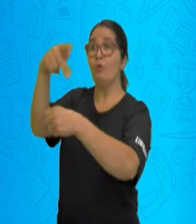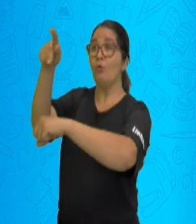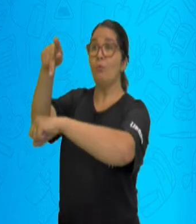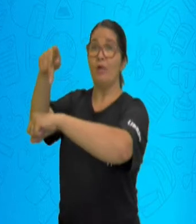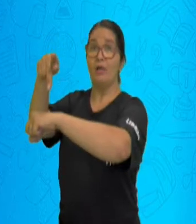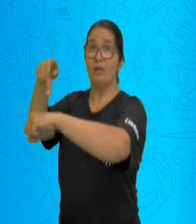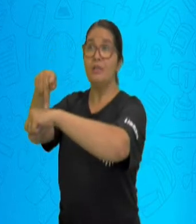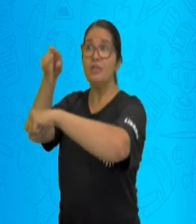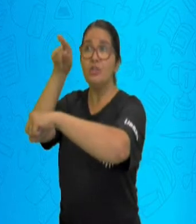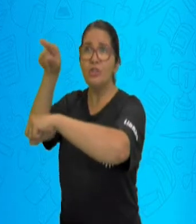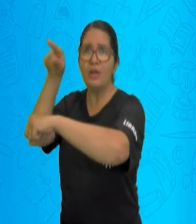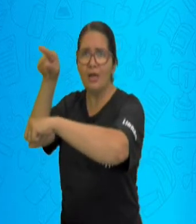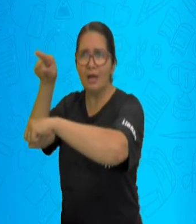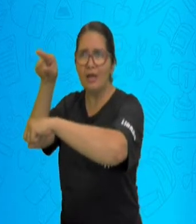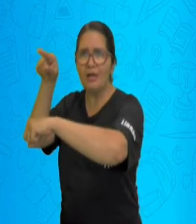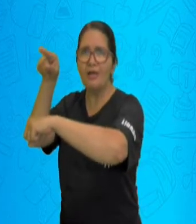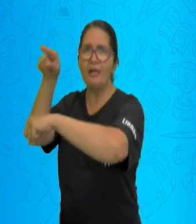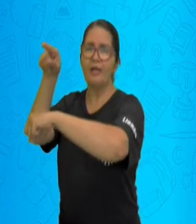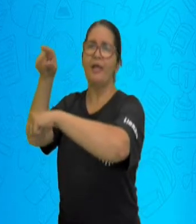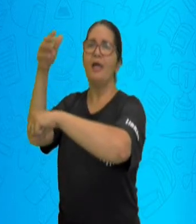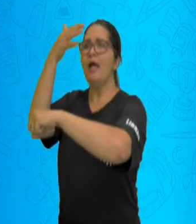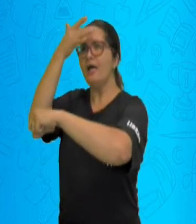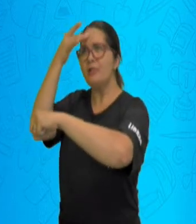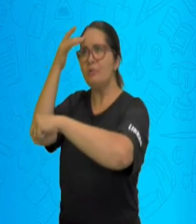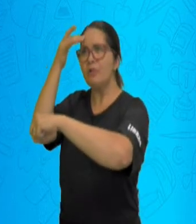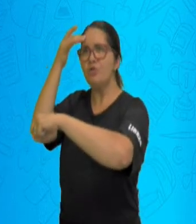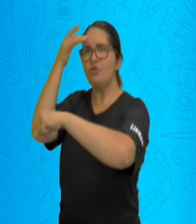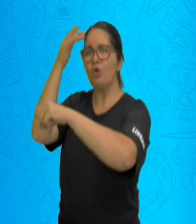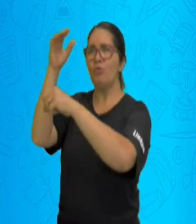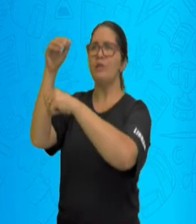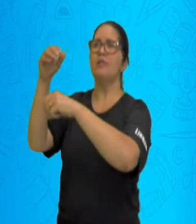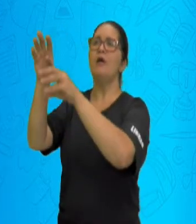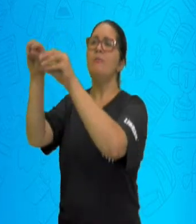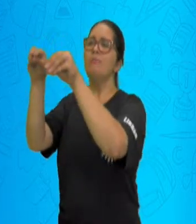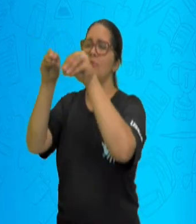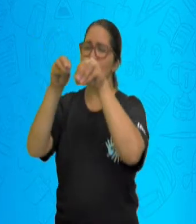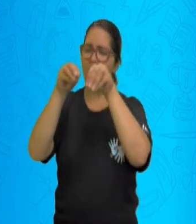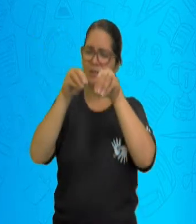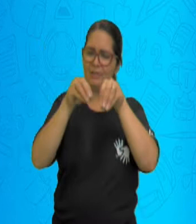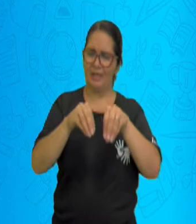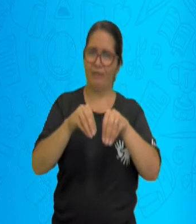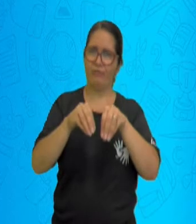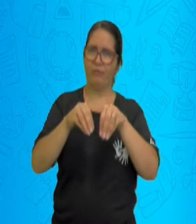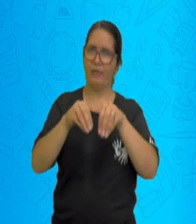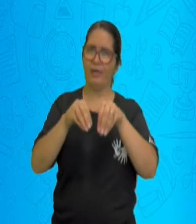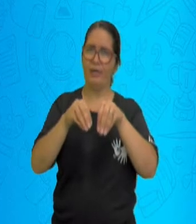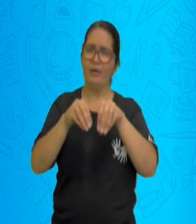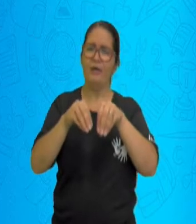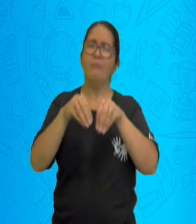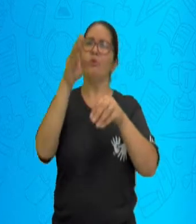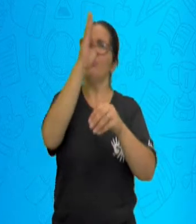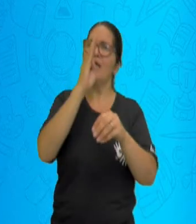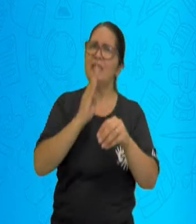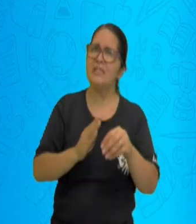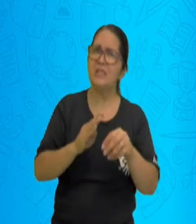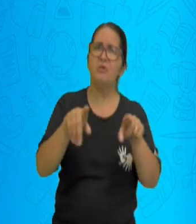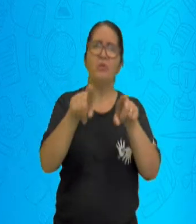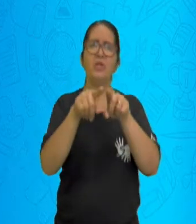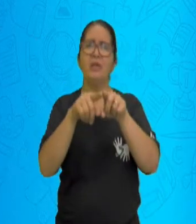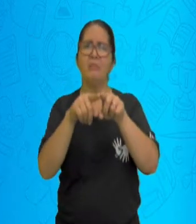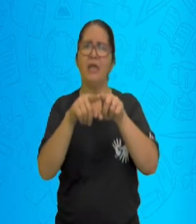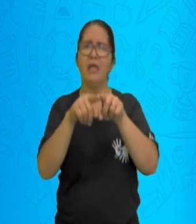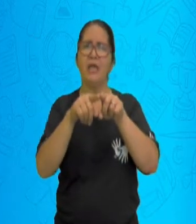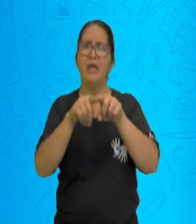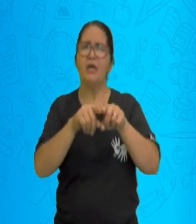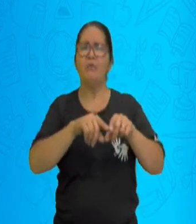para você ser liberto, poder usar a sua religião como bem entender. Então, perseguição e discriminação religiosa também foi um